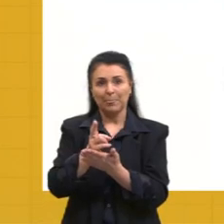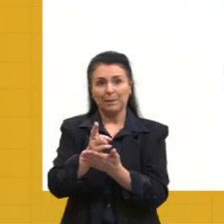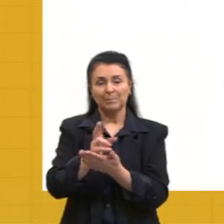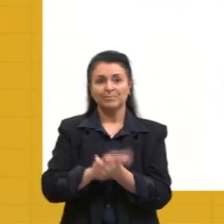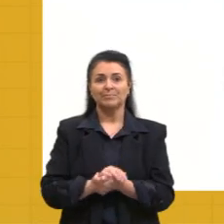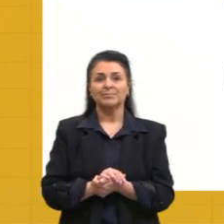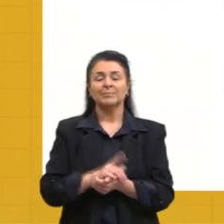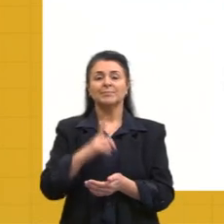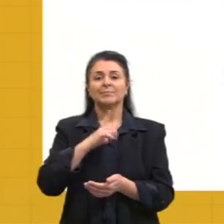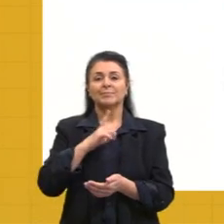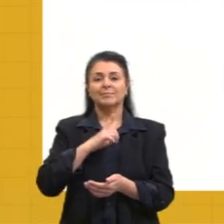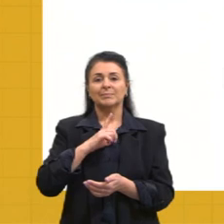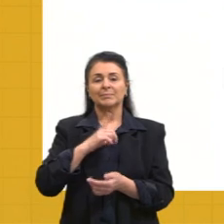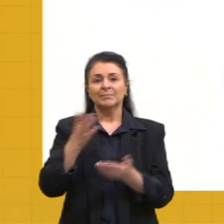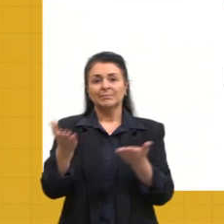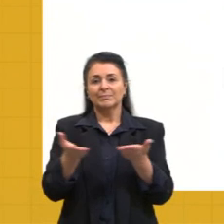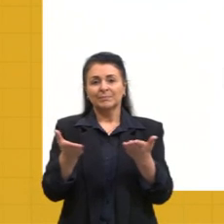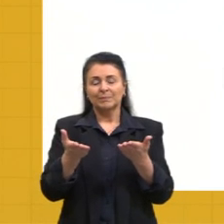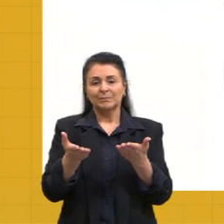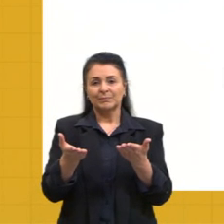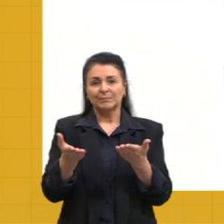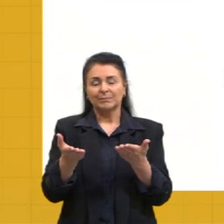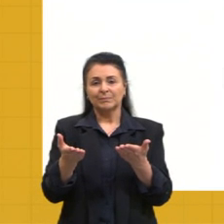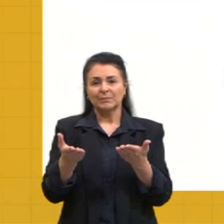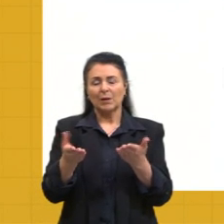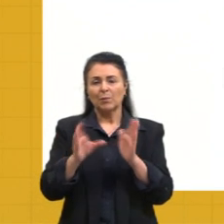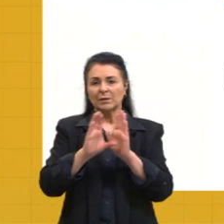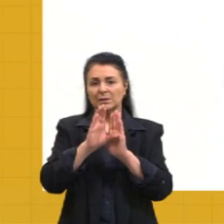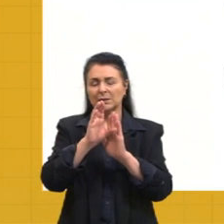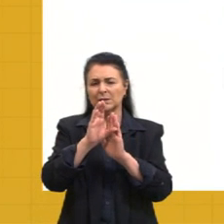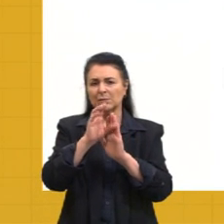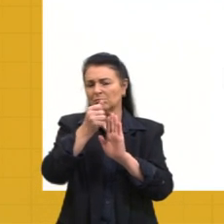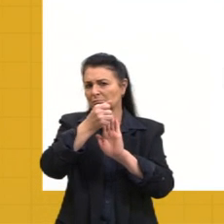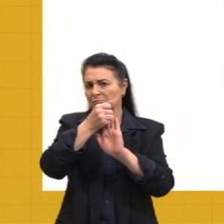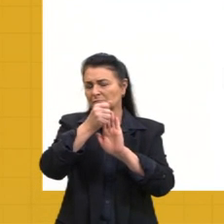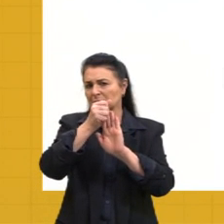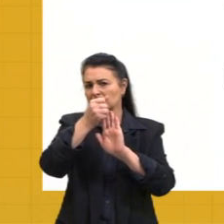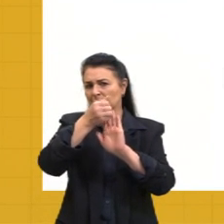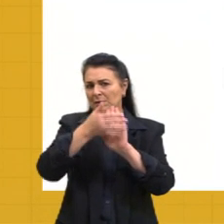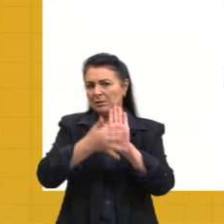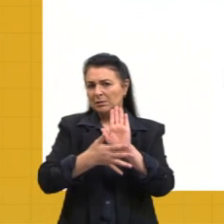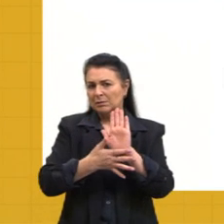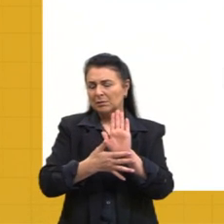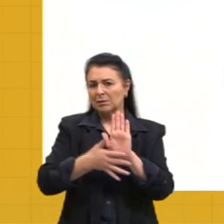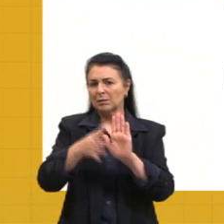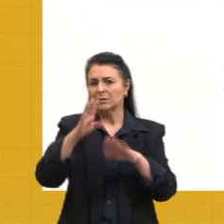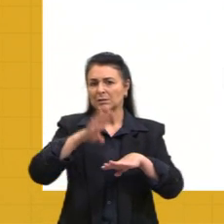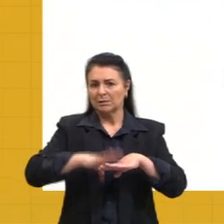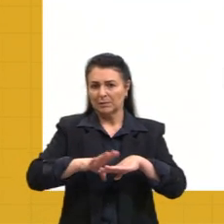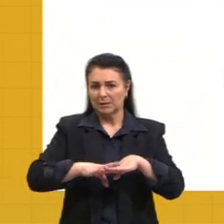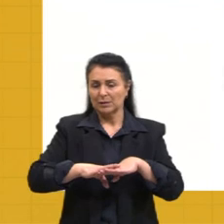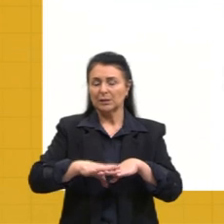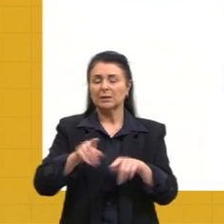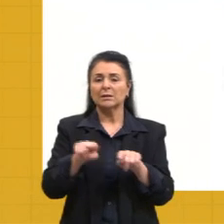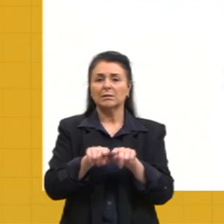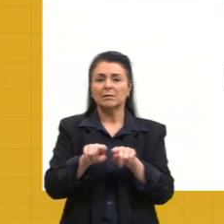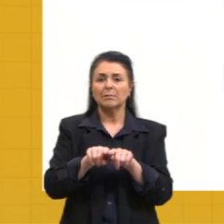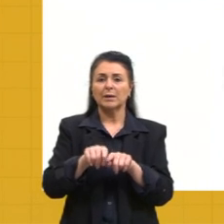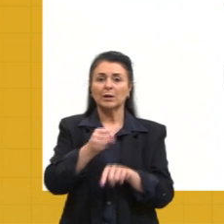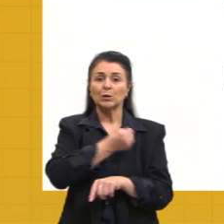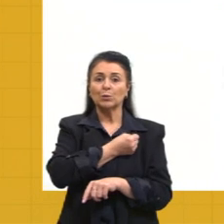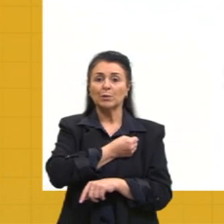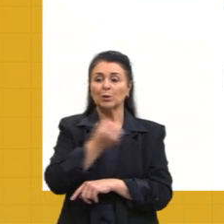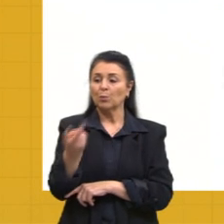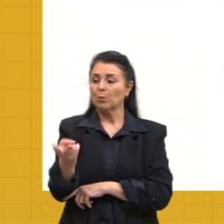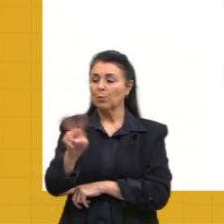E aqui nós temos, então, em relação a algumas definições da matemática, e eu trago para vocês a ideia de números opostos, ainda no pensamento